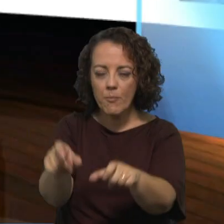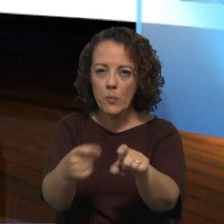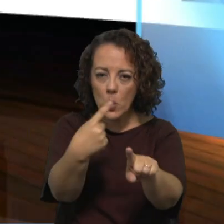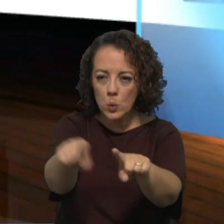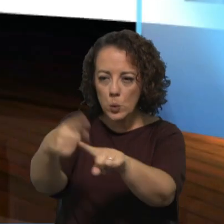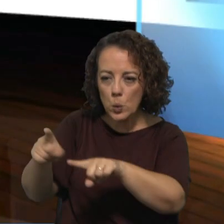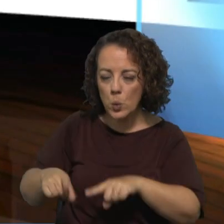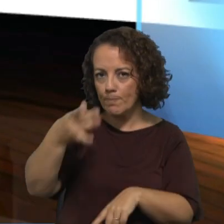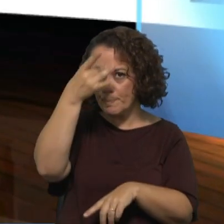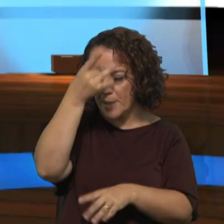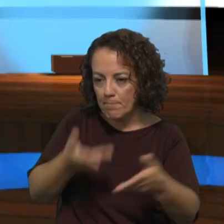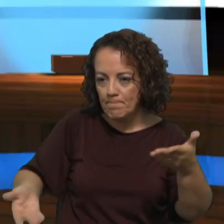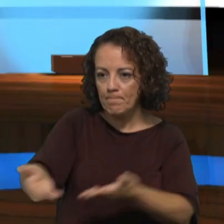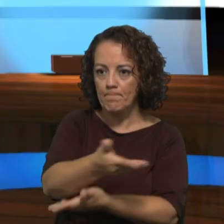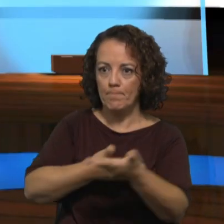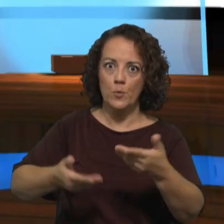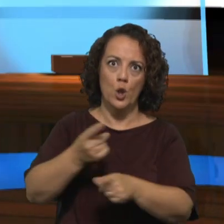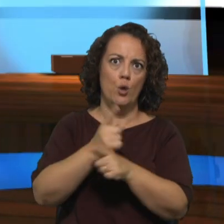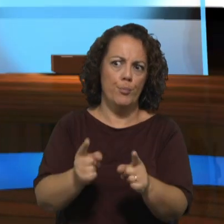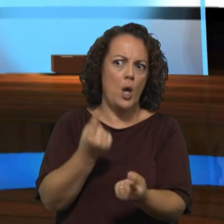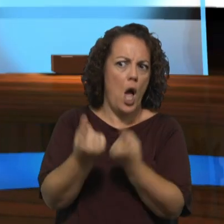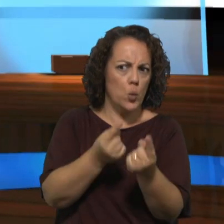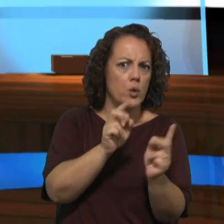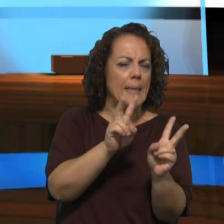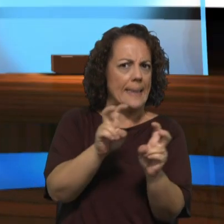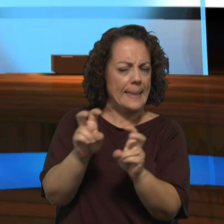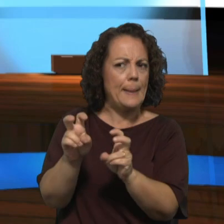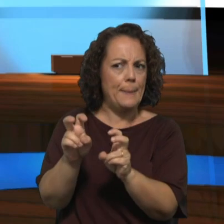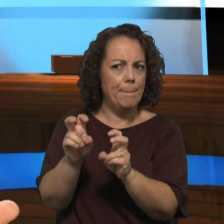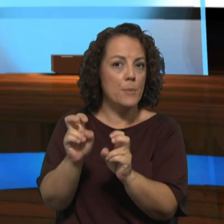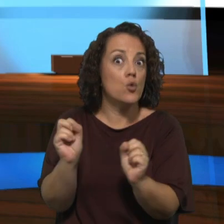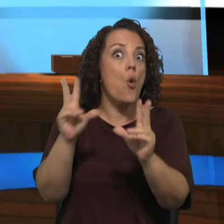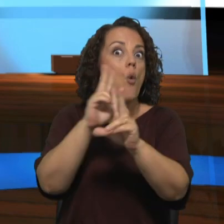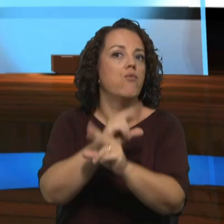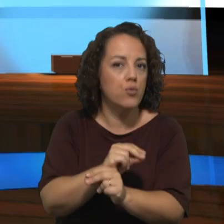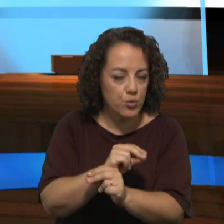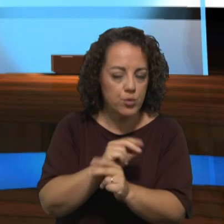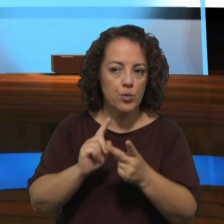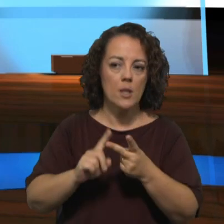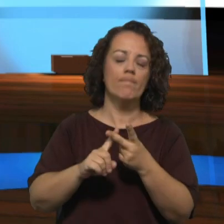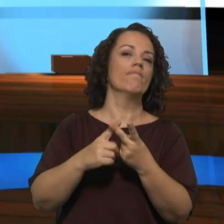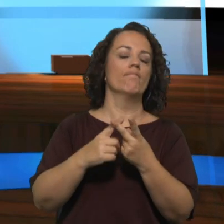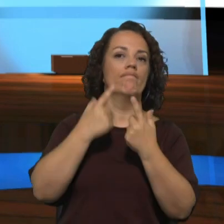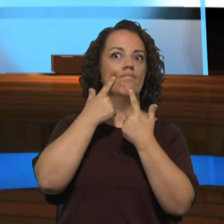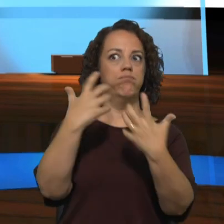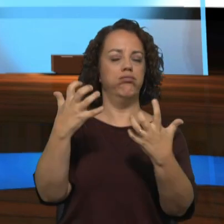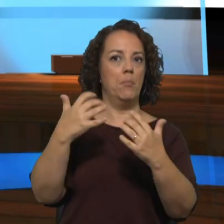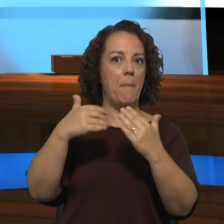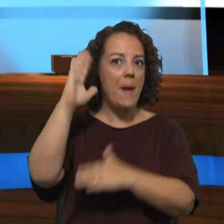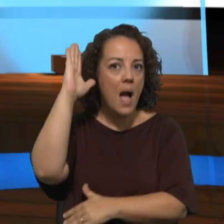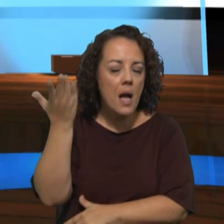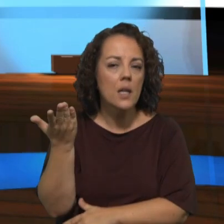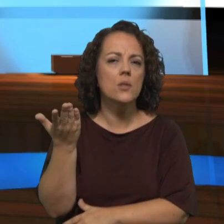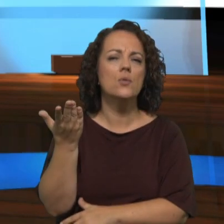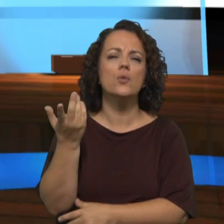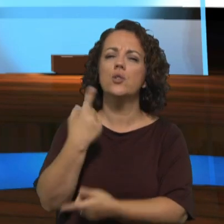porque isto é pisar terrenos, de alguma forma, novos, mais expostos, talvez. Como é